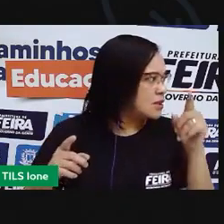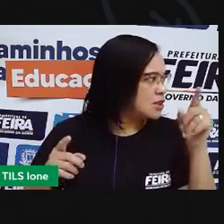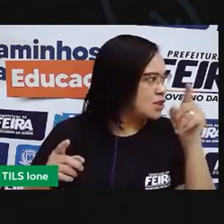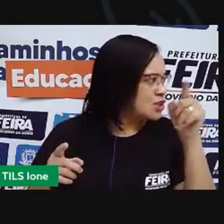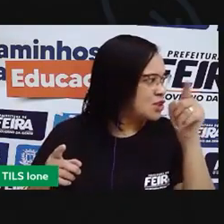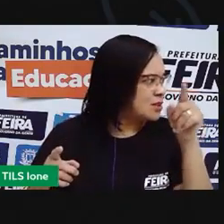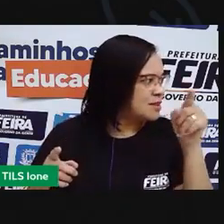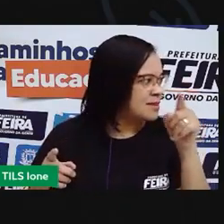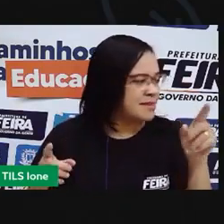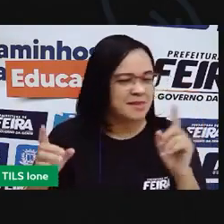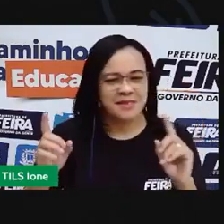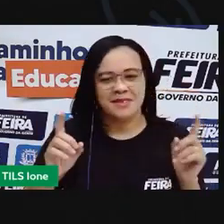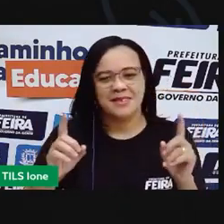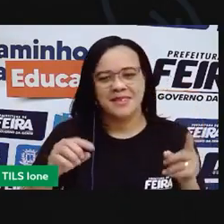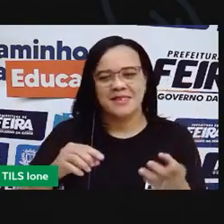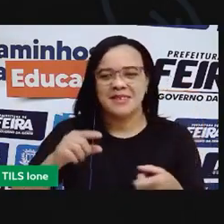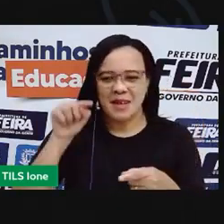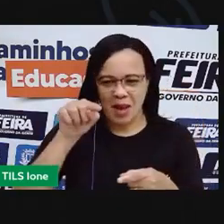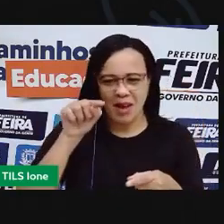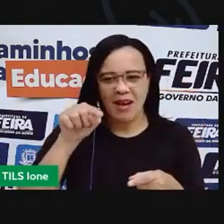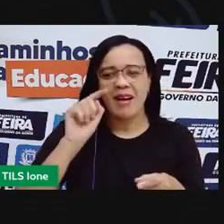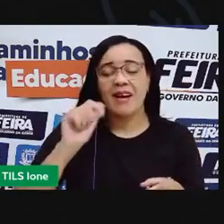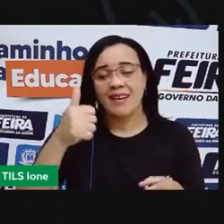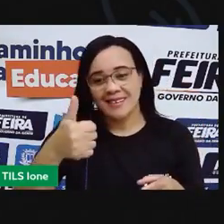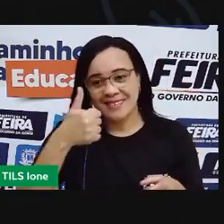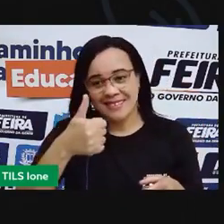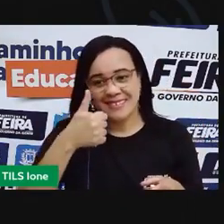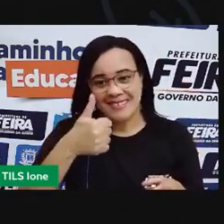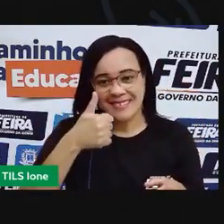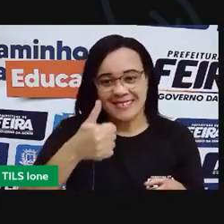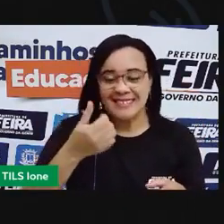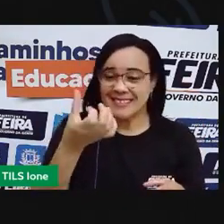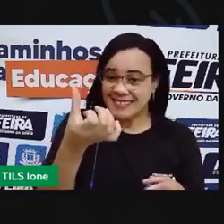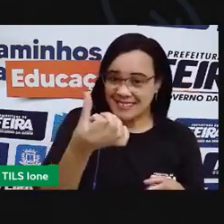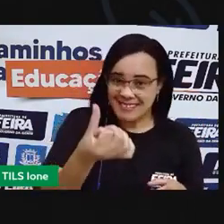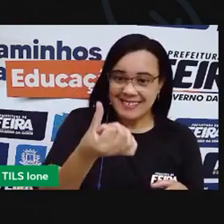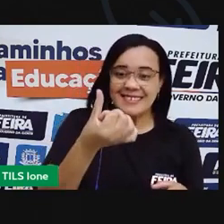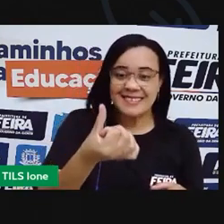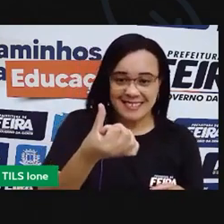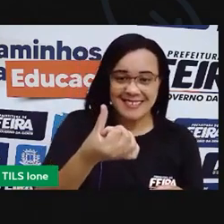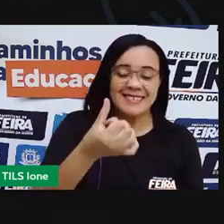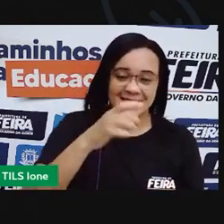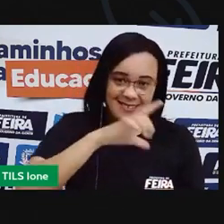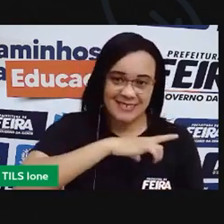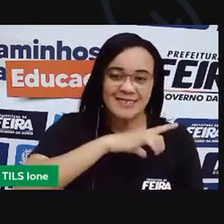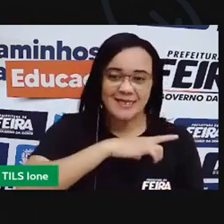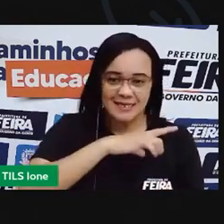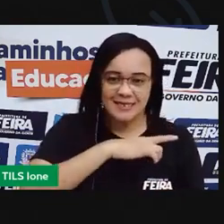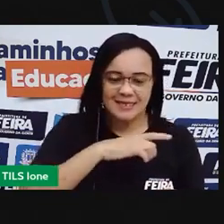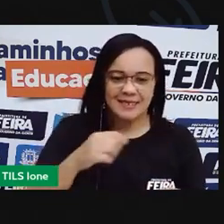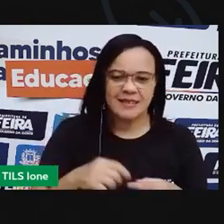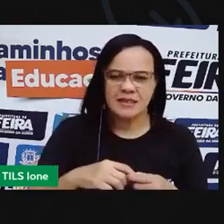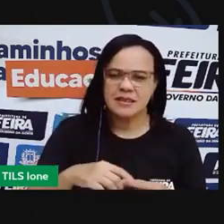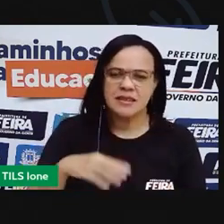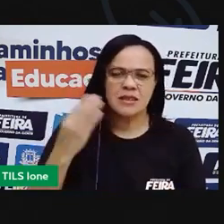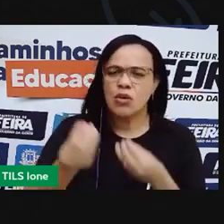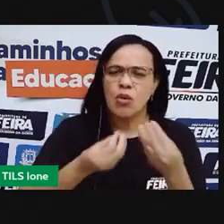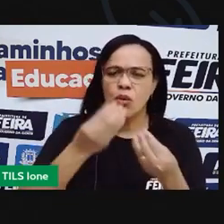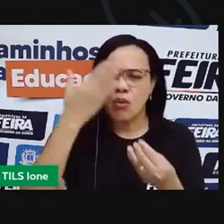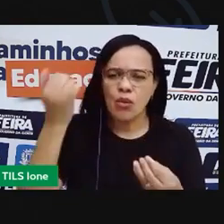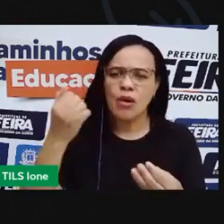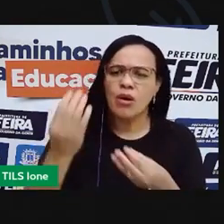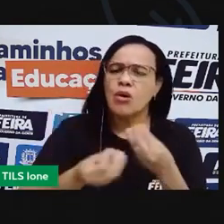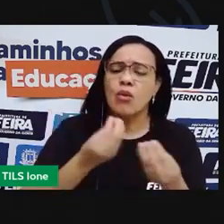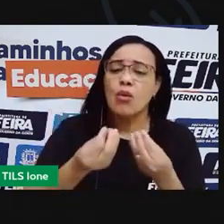essa aqui tem seis copos copos vai você descobrir isso